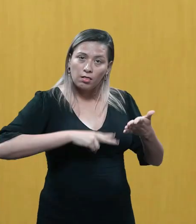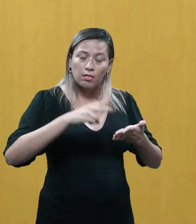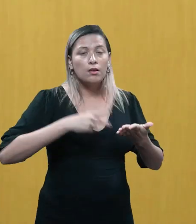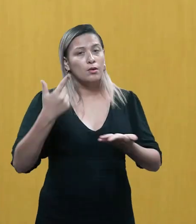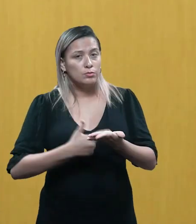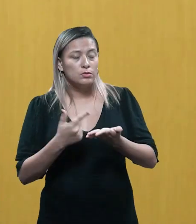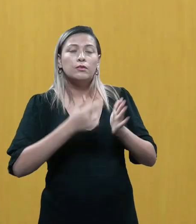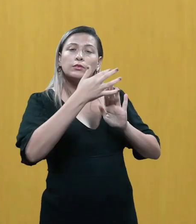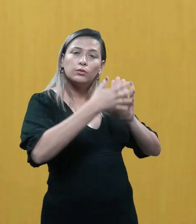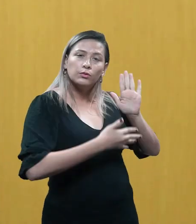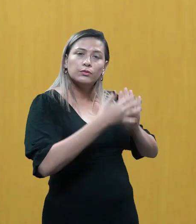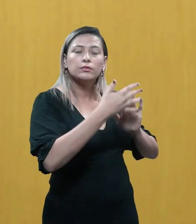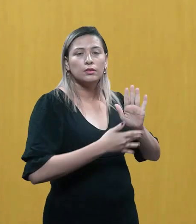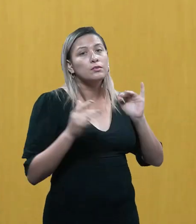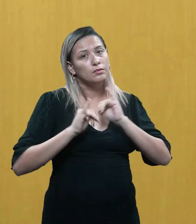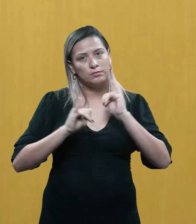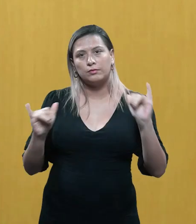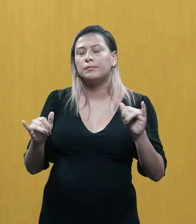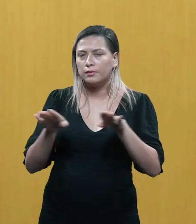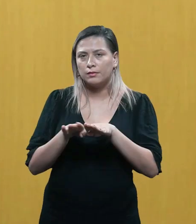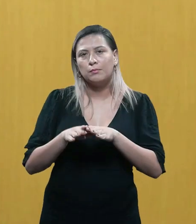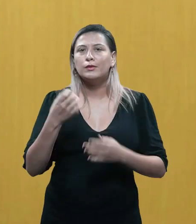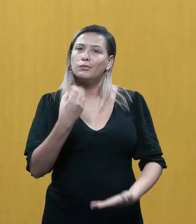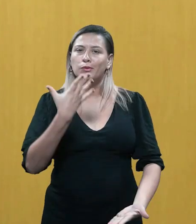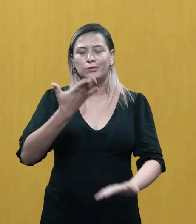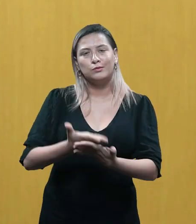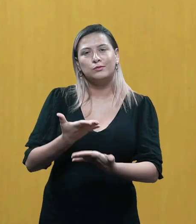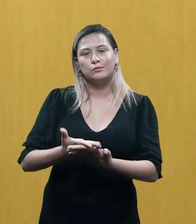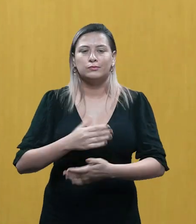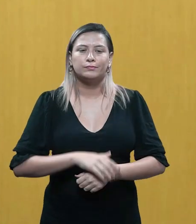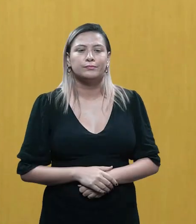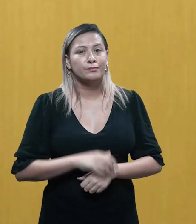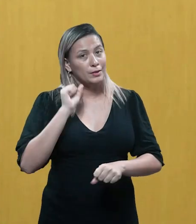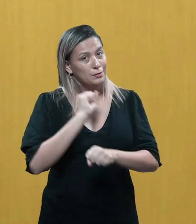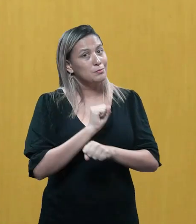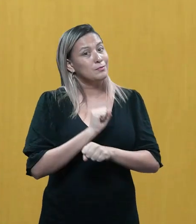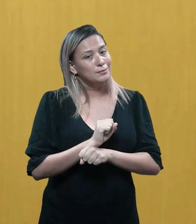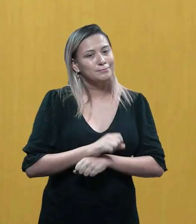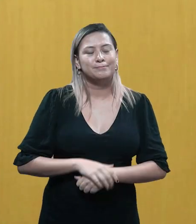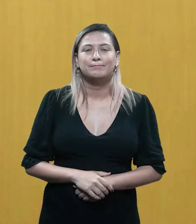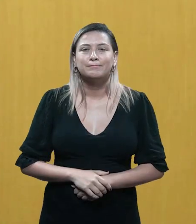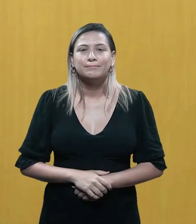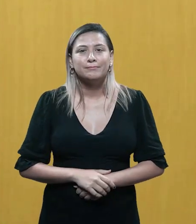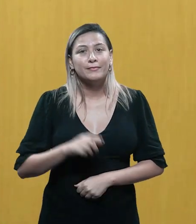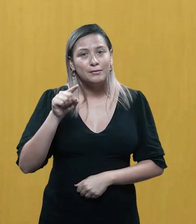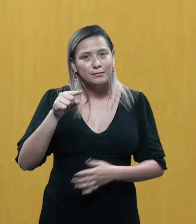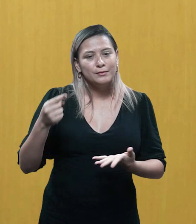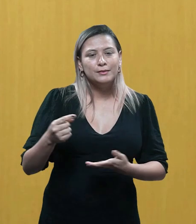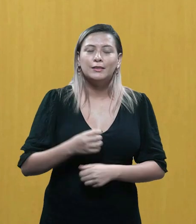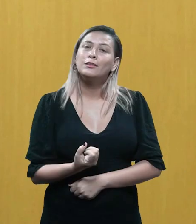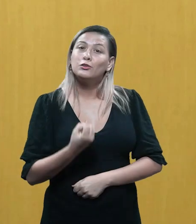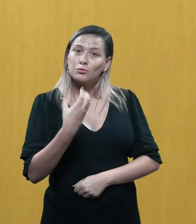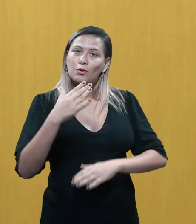ao longo desses quatro módulos, procurem ler os livros, os roteiros também indicados e bons